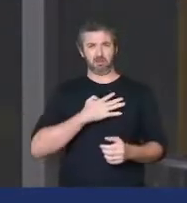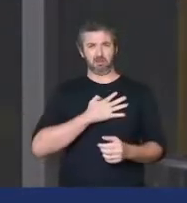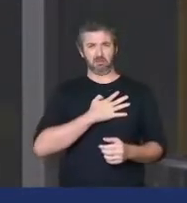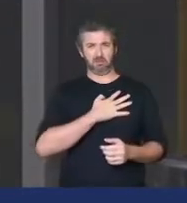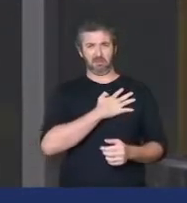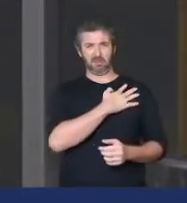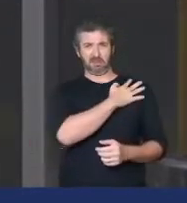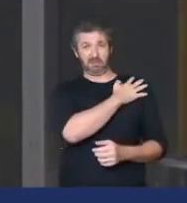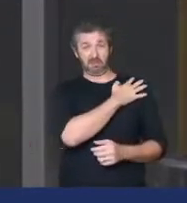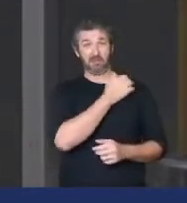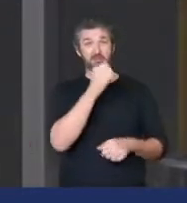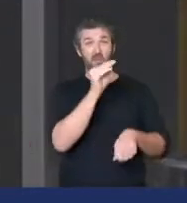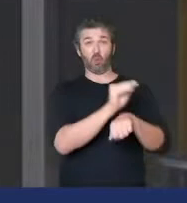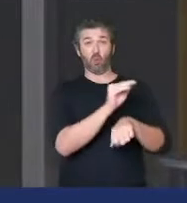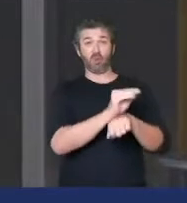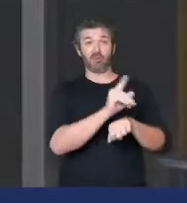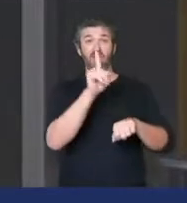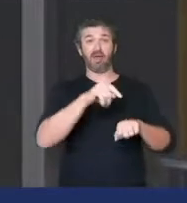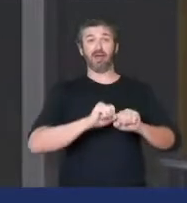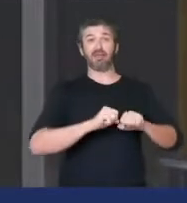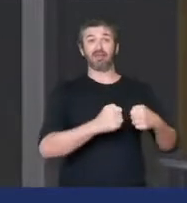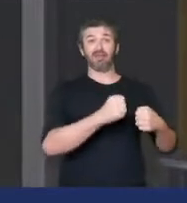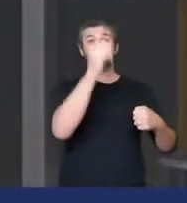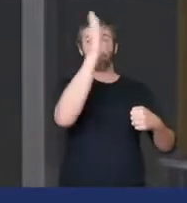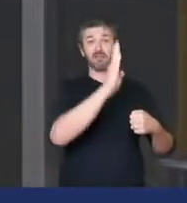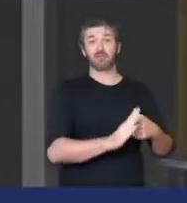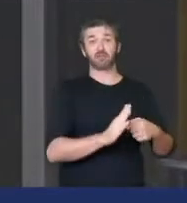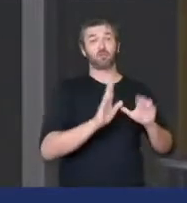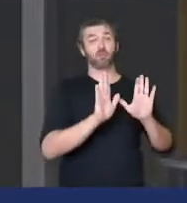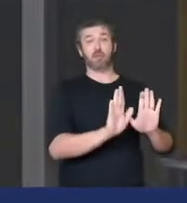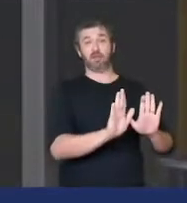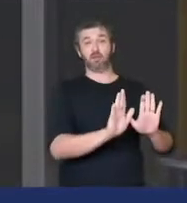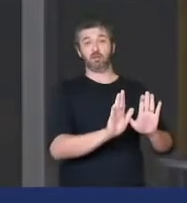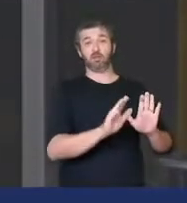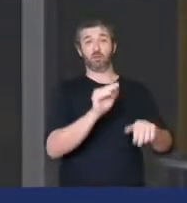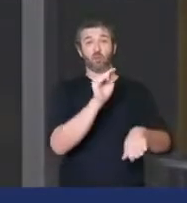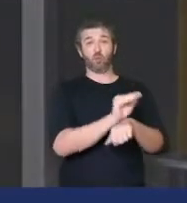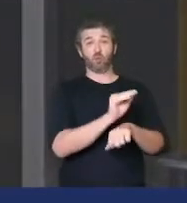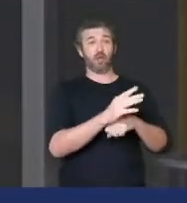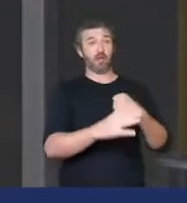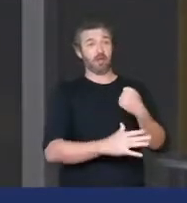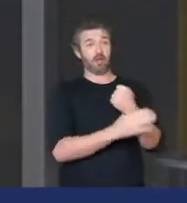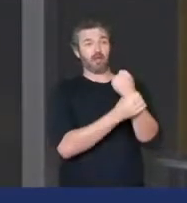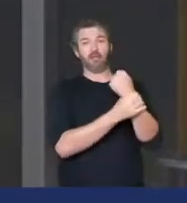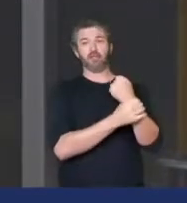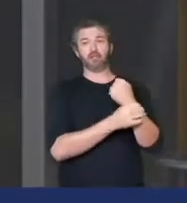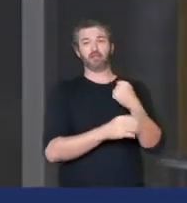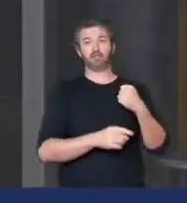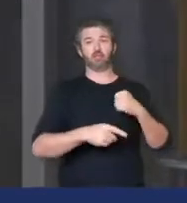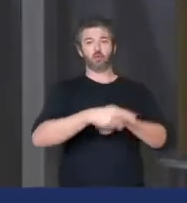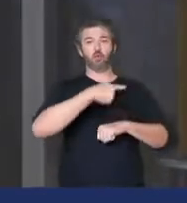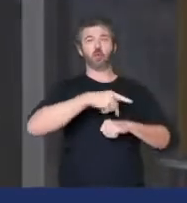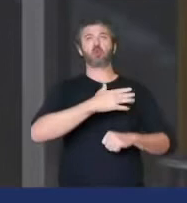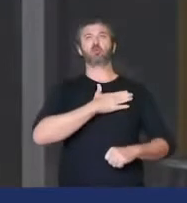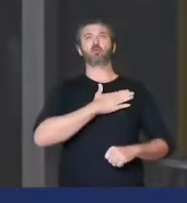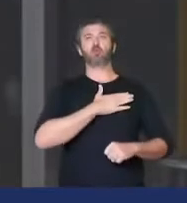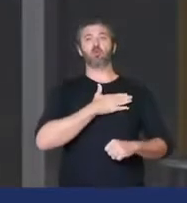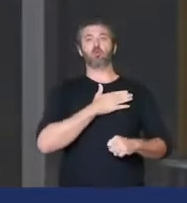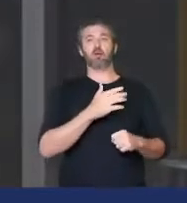têm que cuidar da defesa do Brasil, têm que cuidar de garantir que a nossa nossa pátria não seja